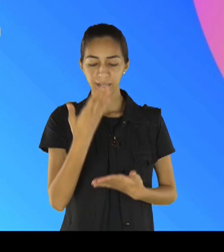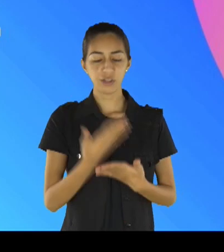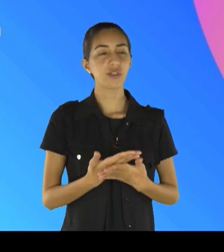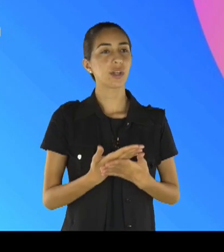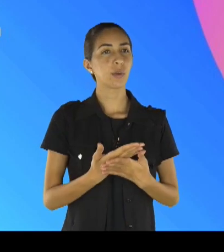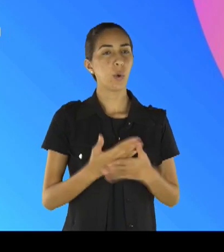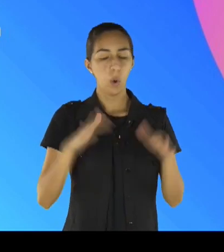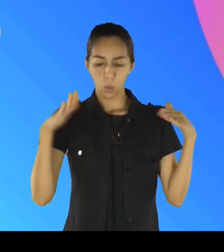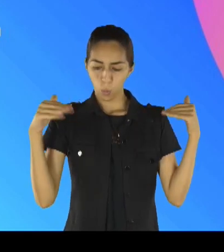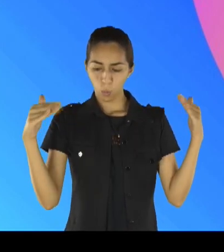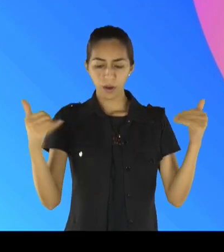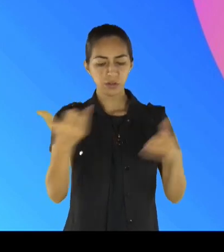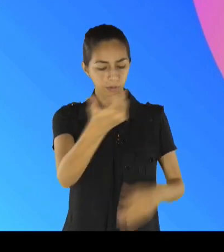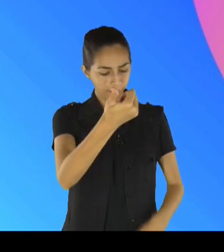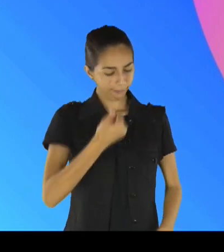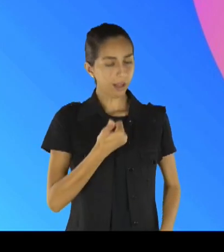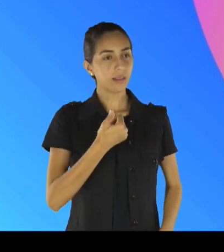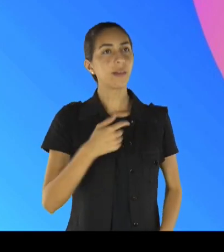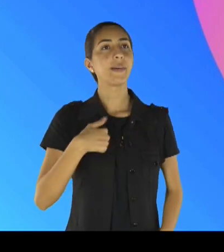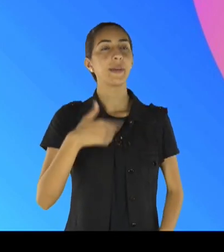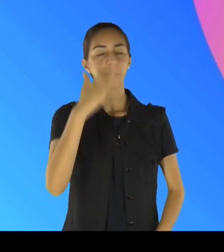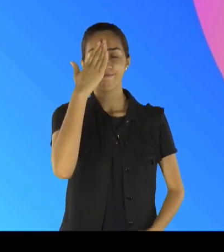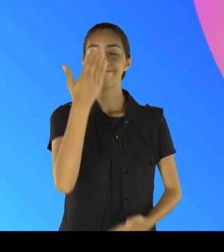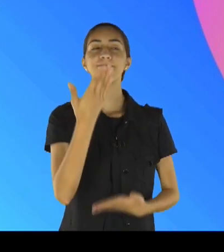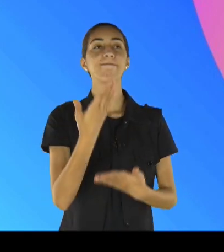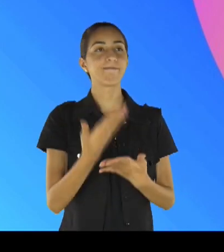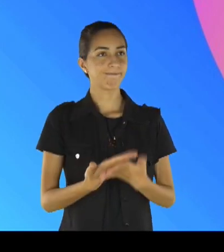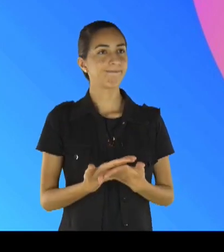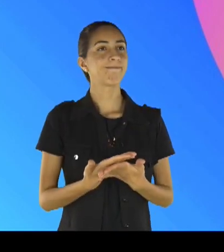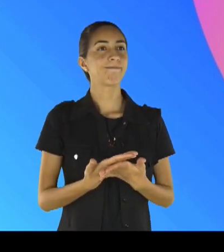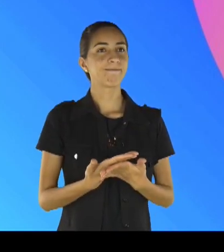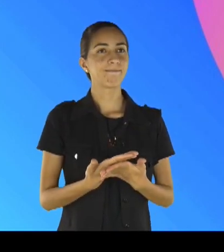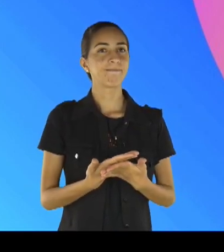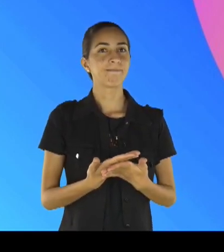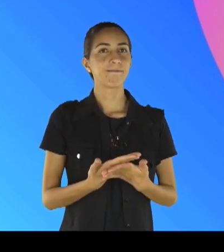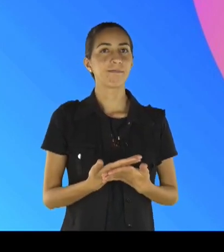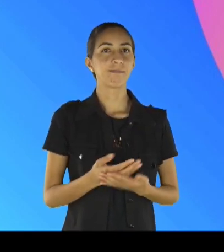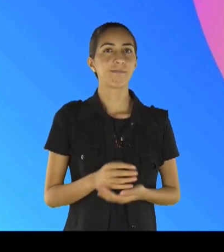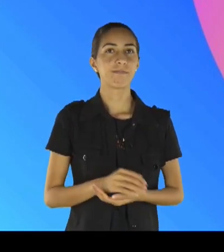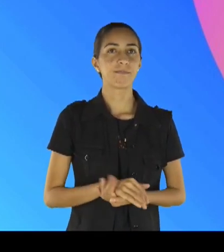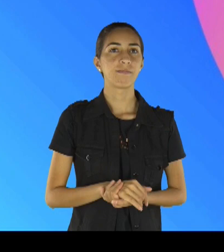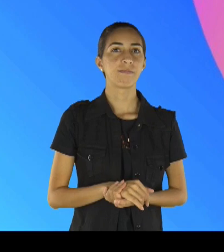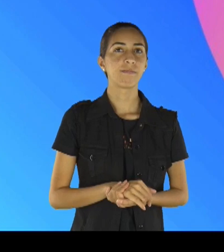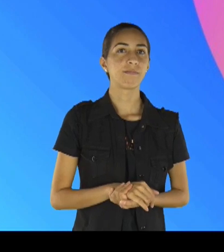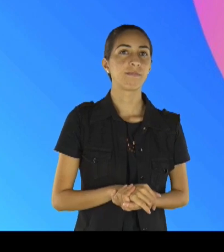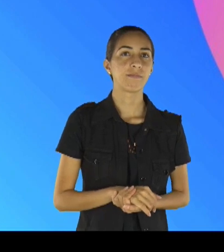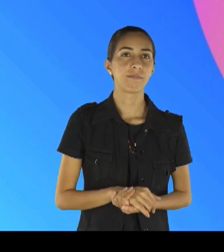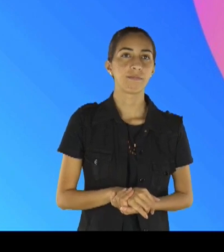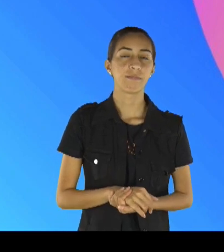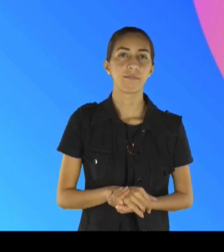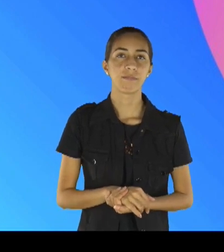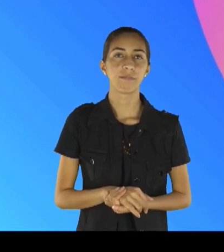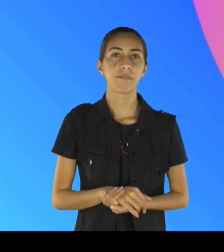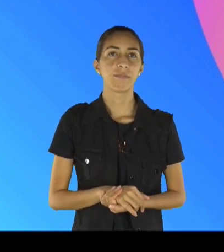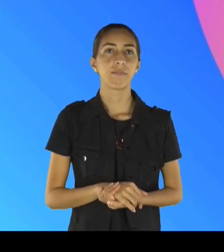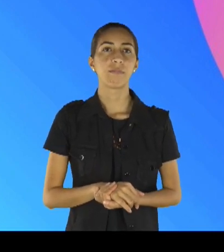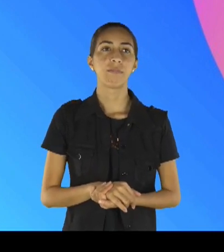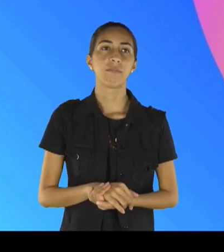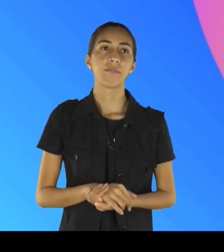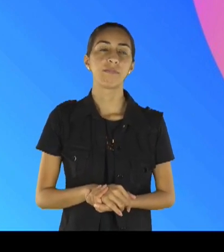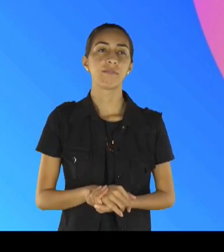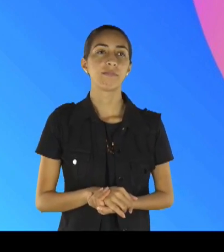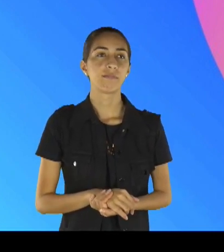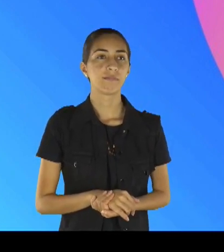como a mim foi dito, assim como Deus, e contudo necessário, irmos dar numa ilha,